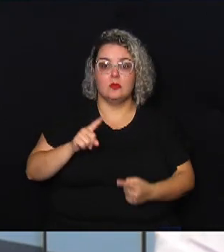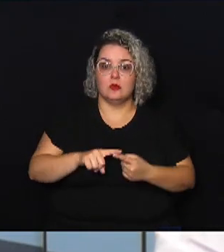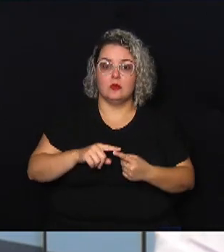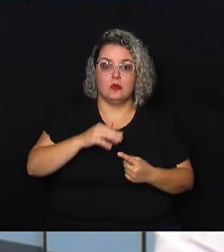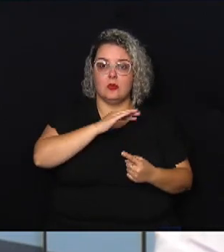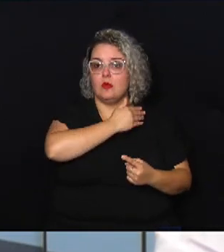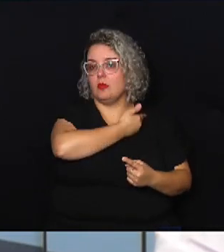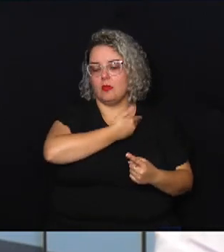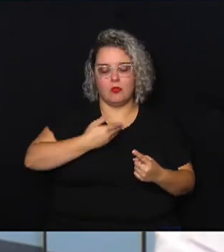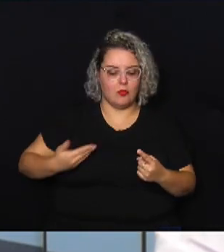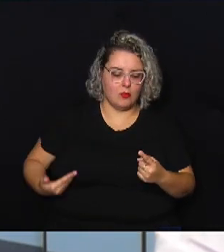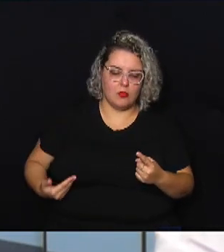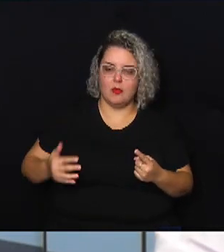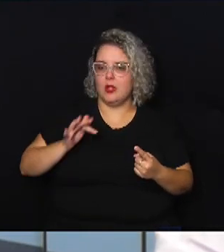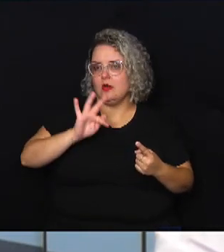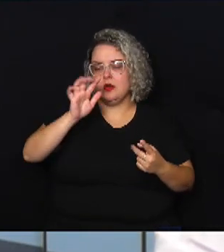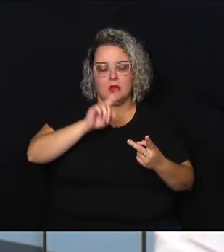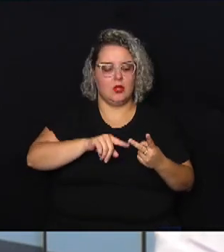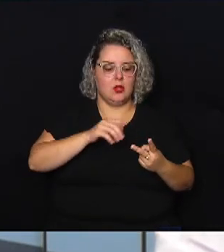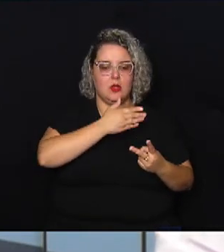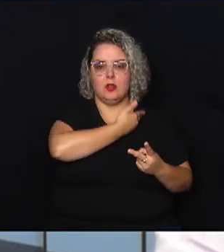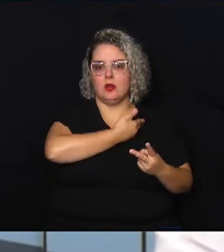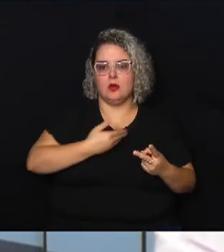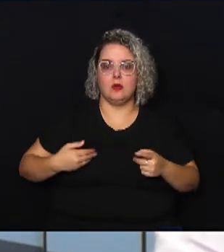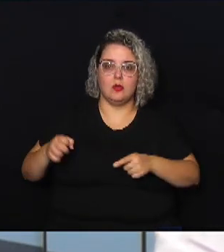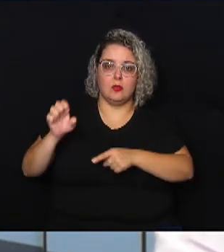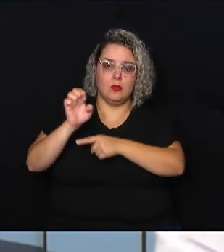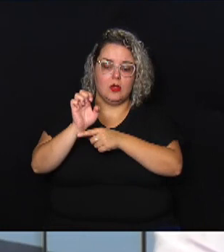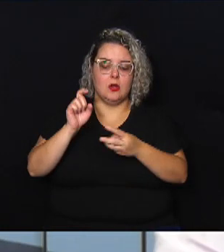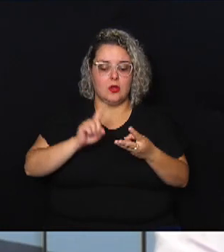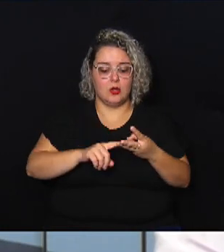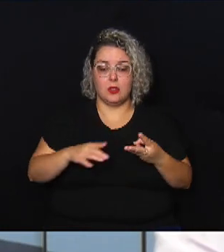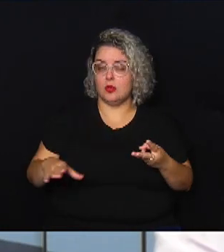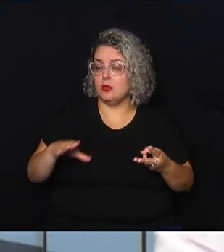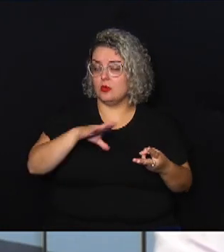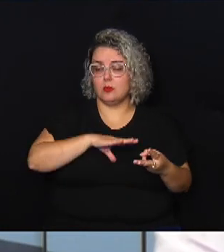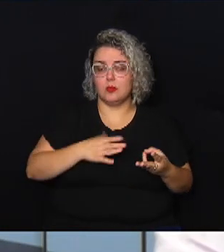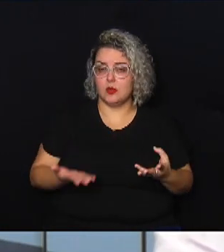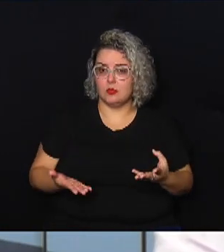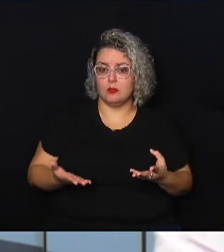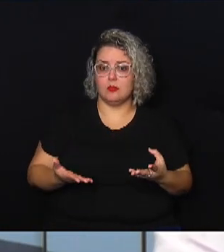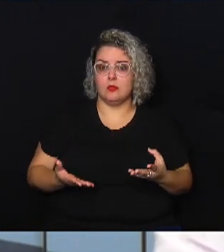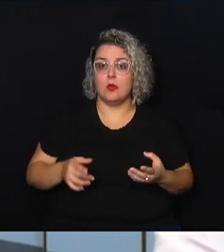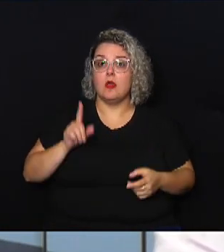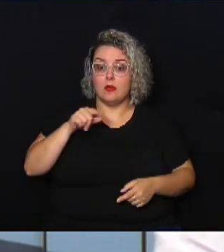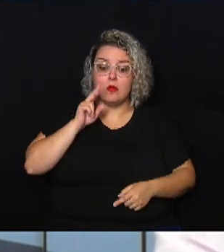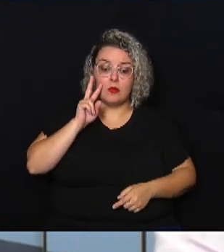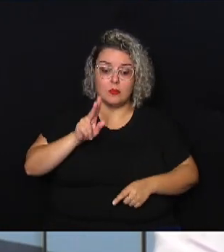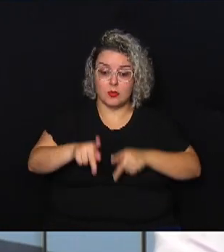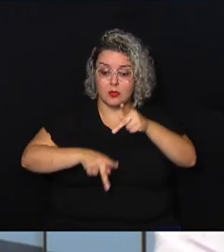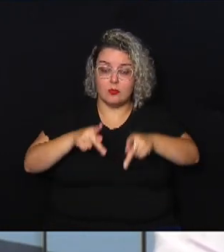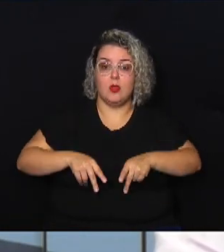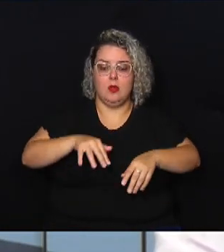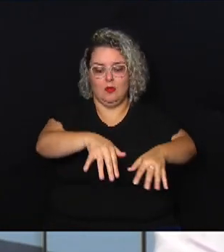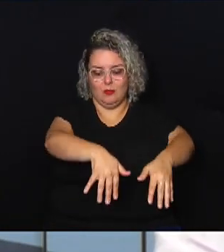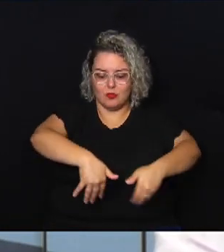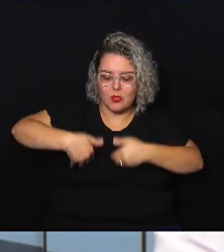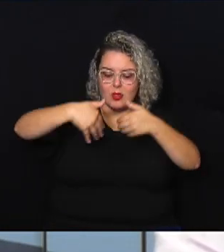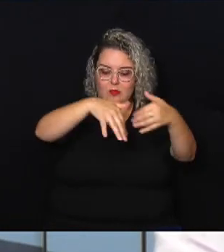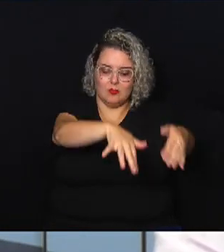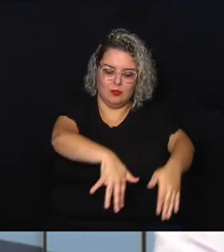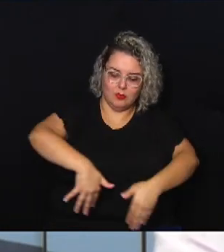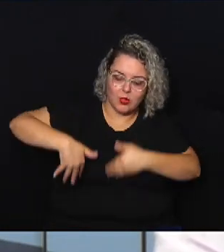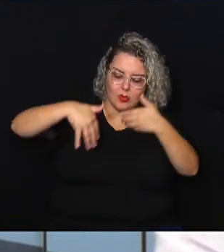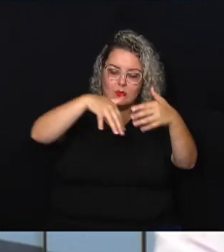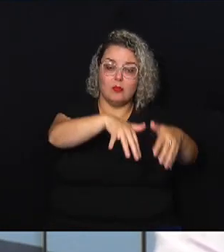não. Nós viemos lá a população cavando com a mão para tirar as pessoas que ali